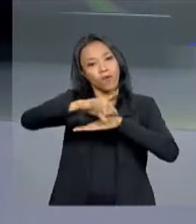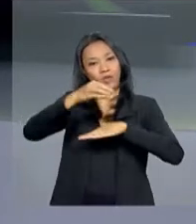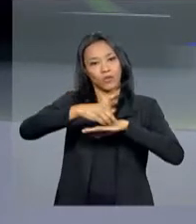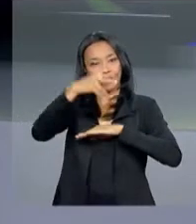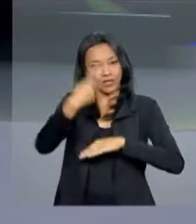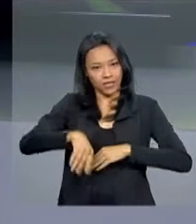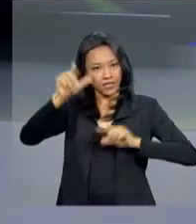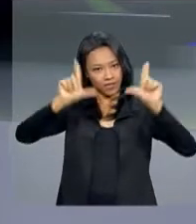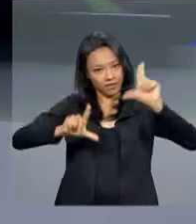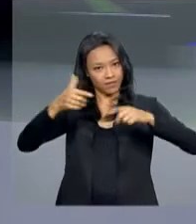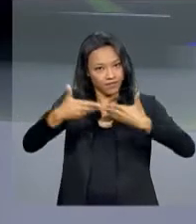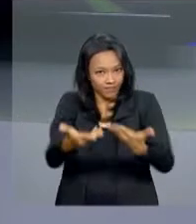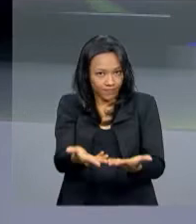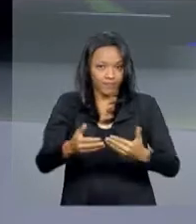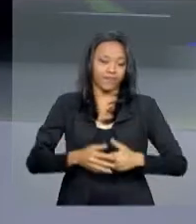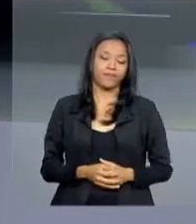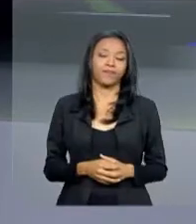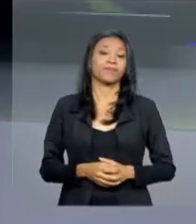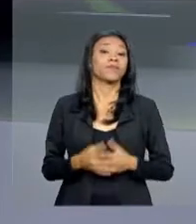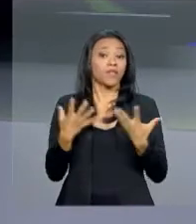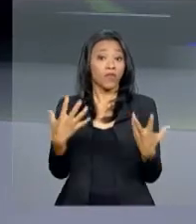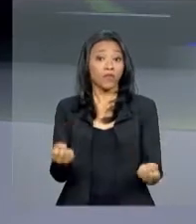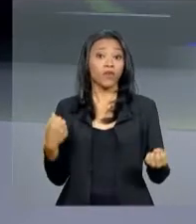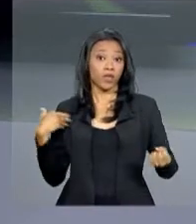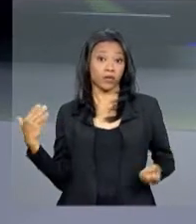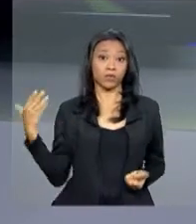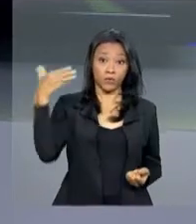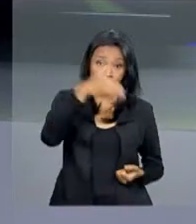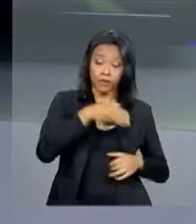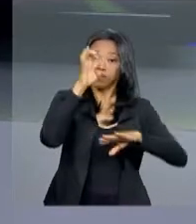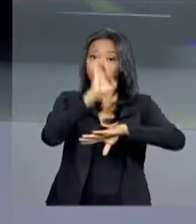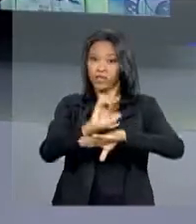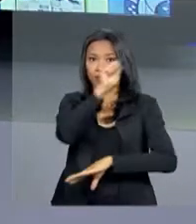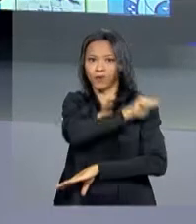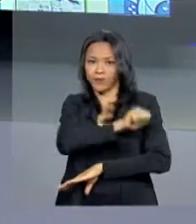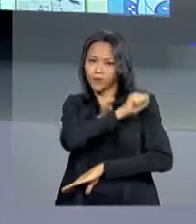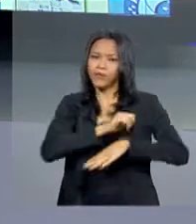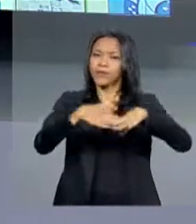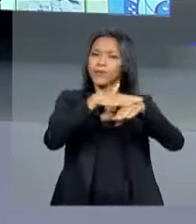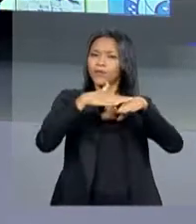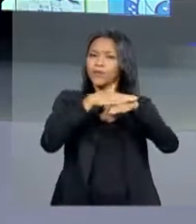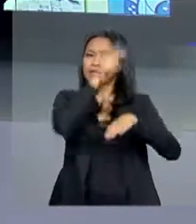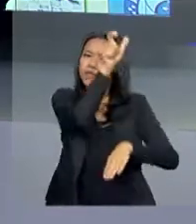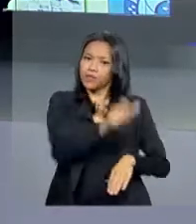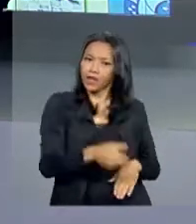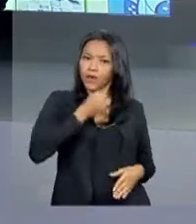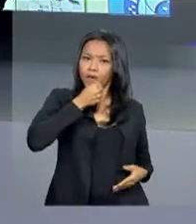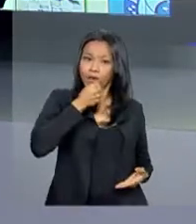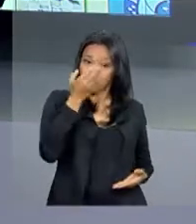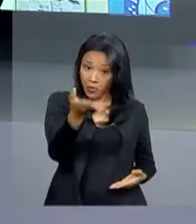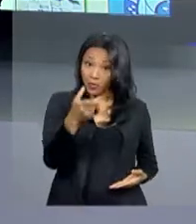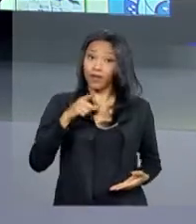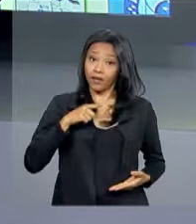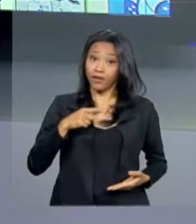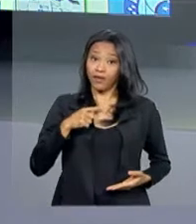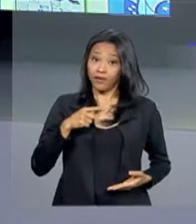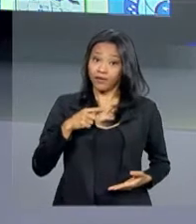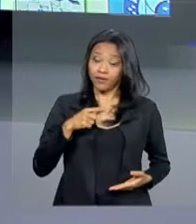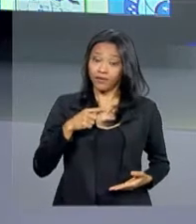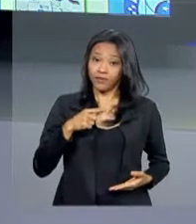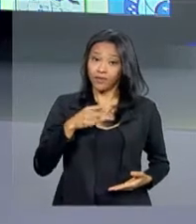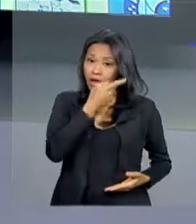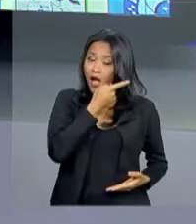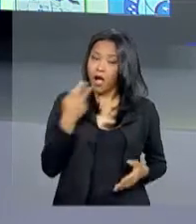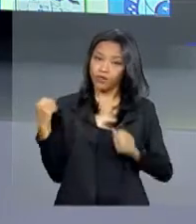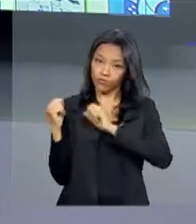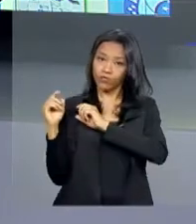sobre essa agenda do presidente. Então vamos ao vivo, direto ao Rio de Janeiro, conversar com o repórter Leandro Alacom. Ele visita, ele acompanha